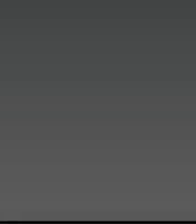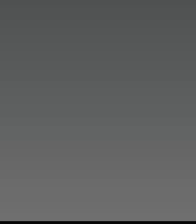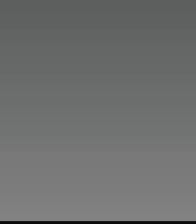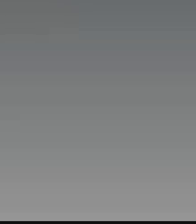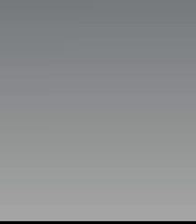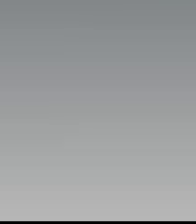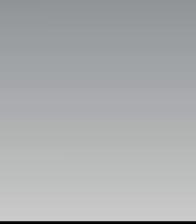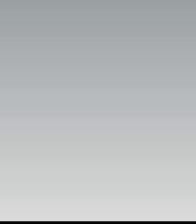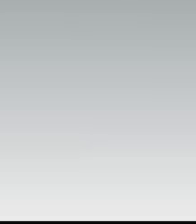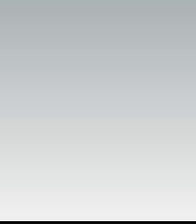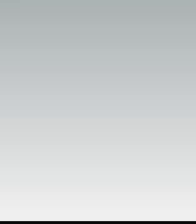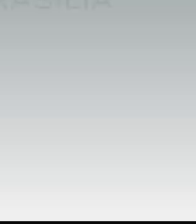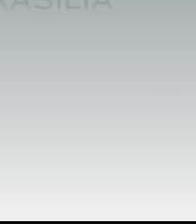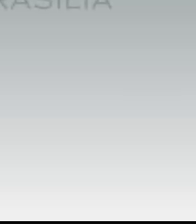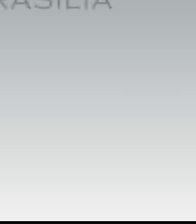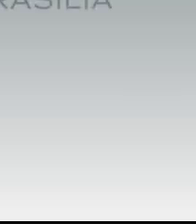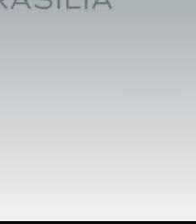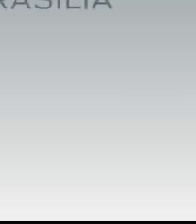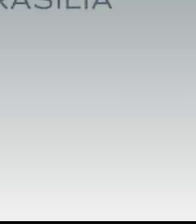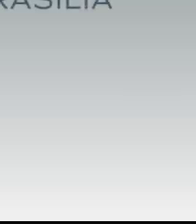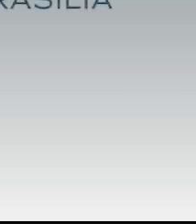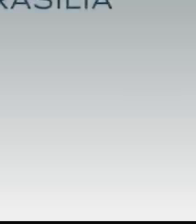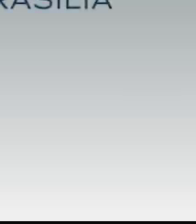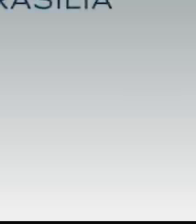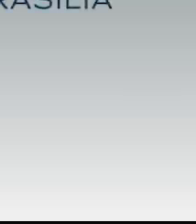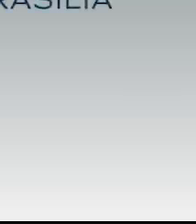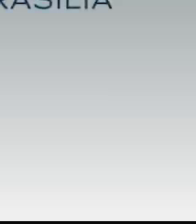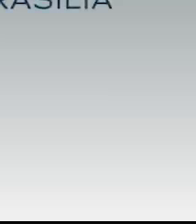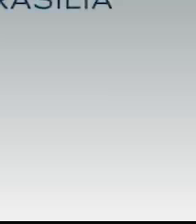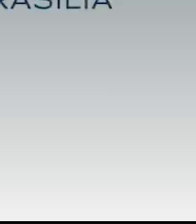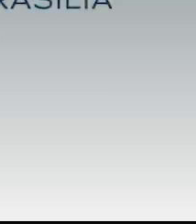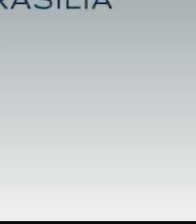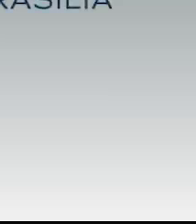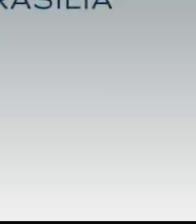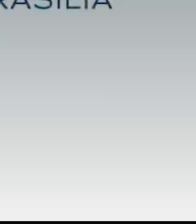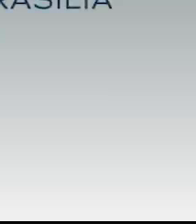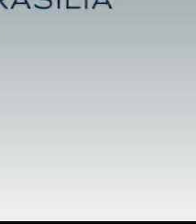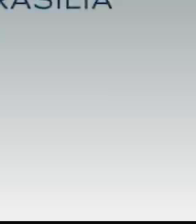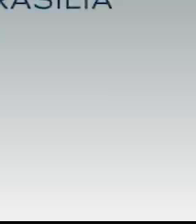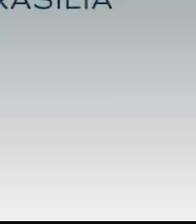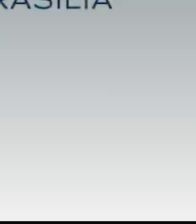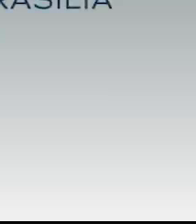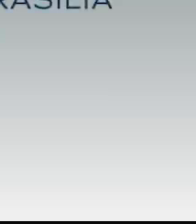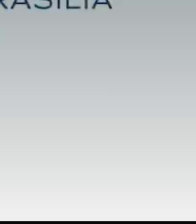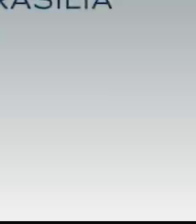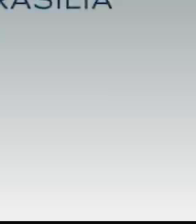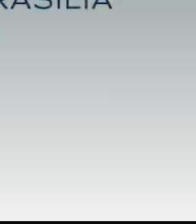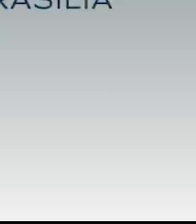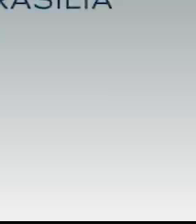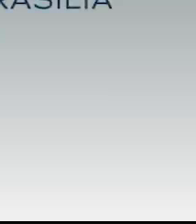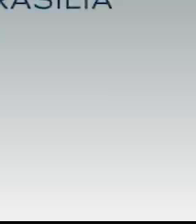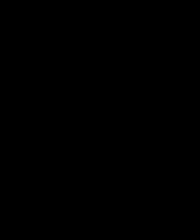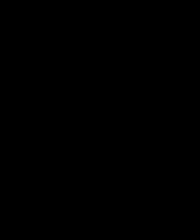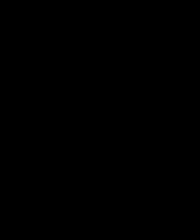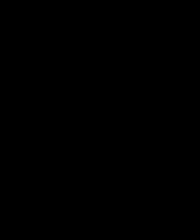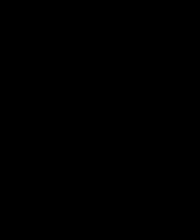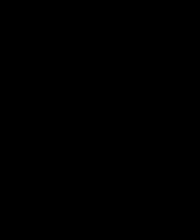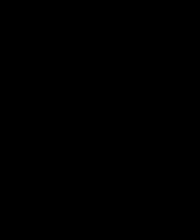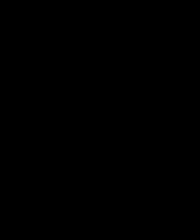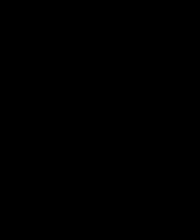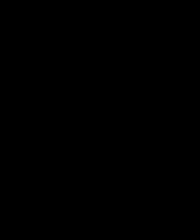que